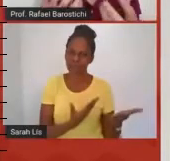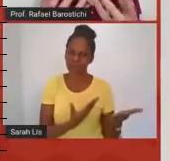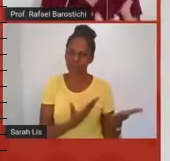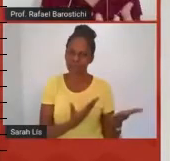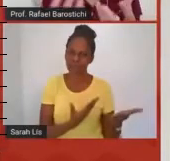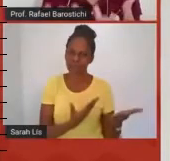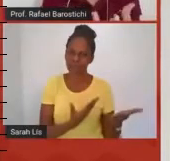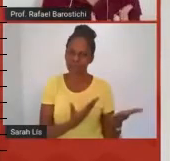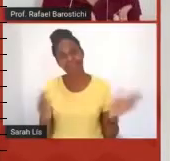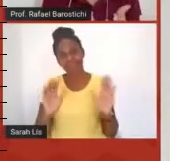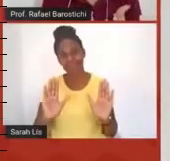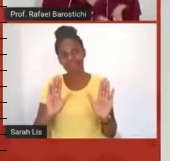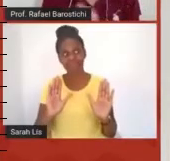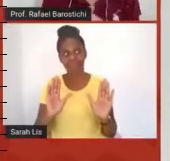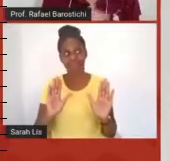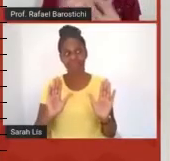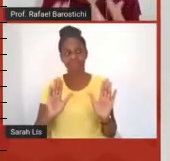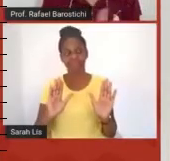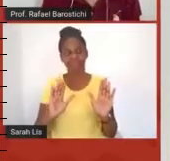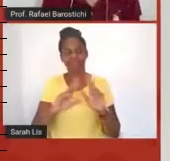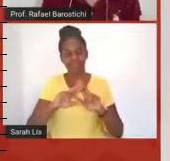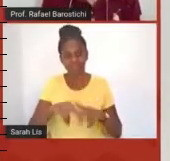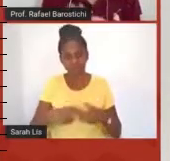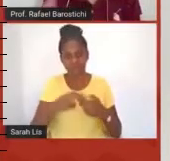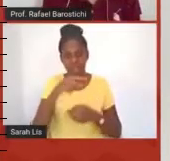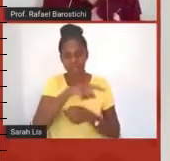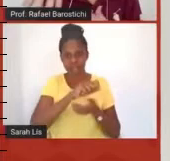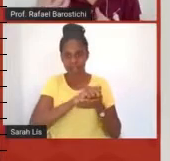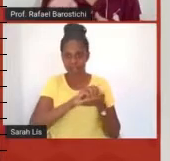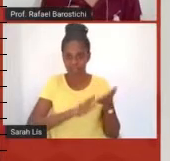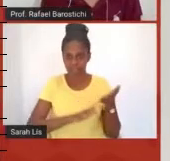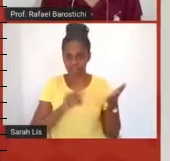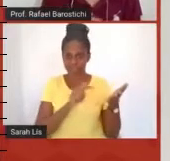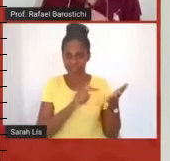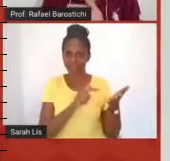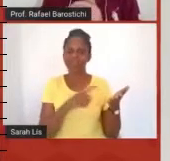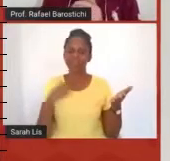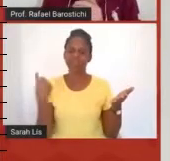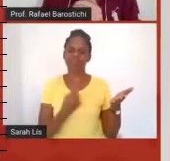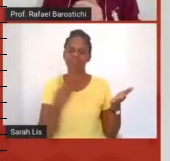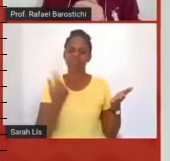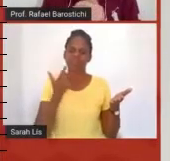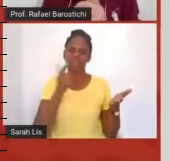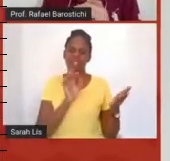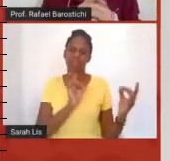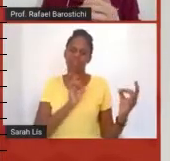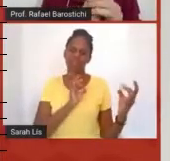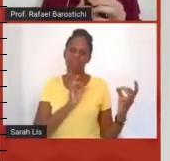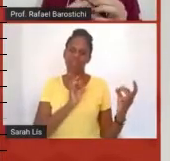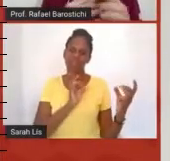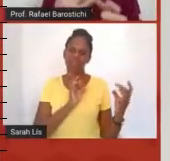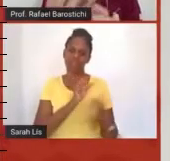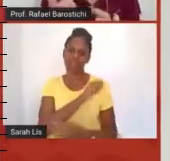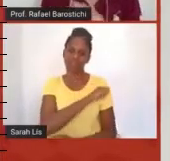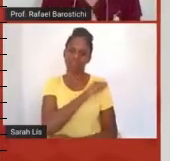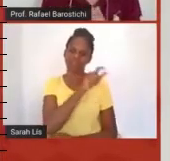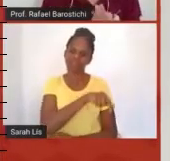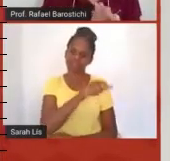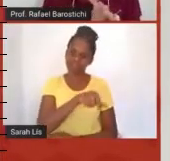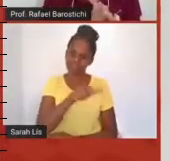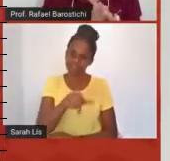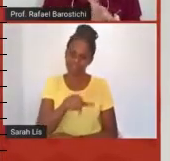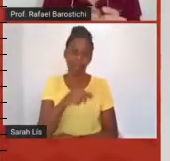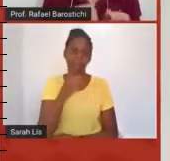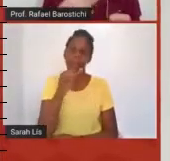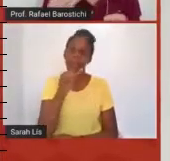conseguia por meio dessas dessas atividades, a gente conseguia ter um feedback dos alunos, conseguia, né, por meio, por